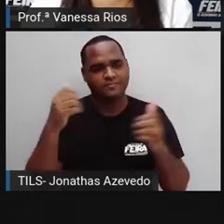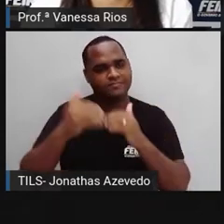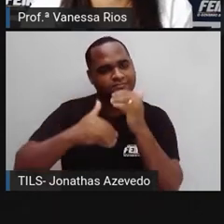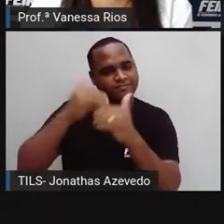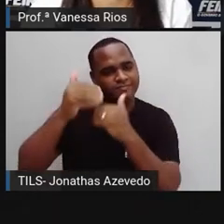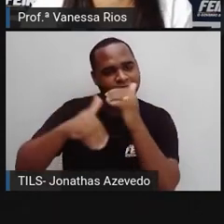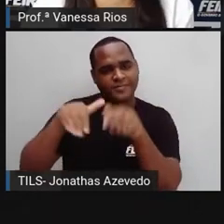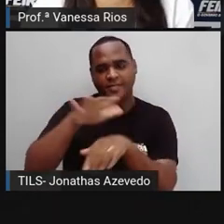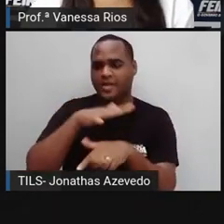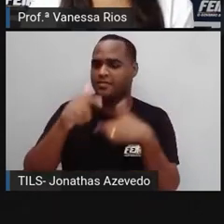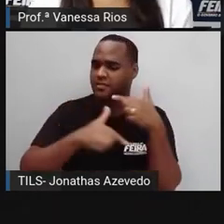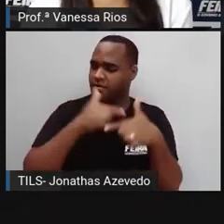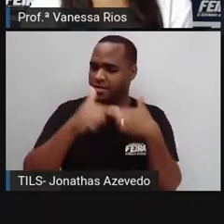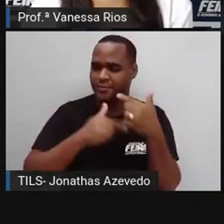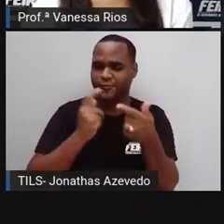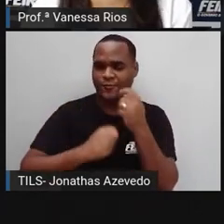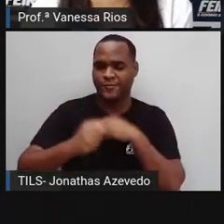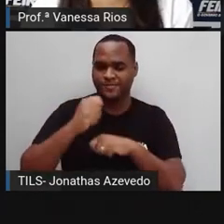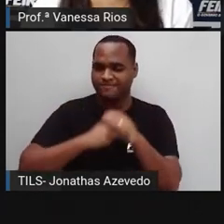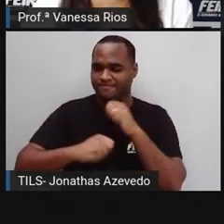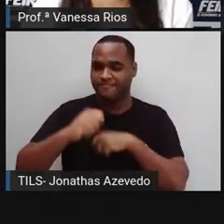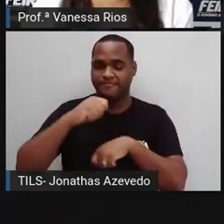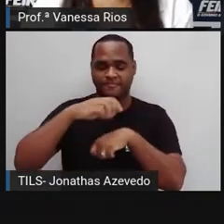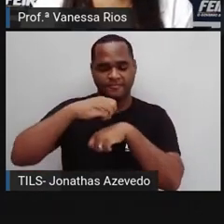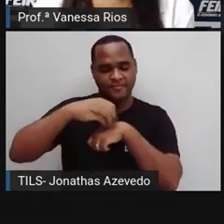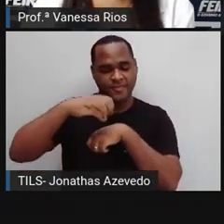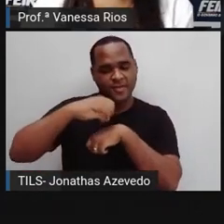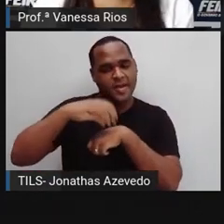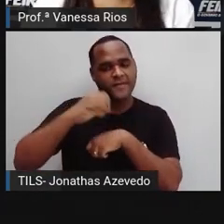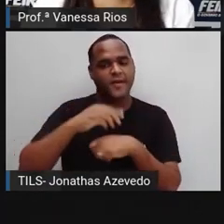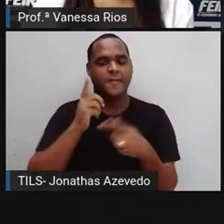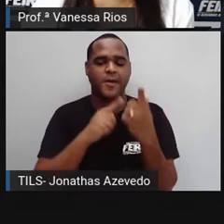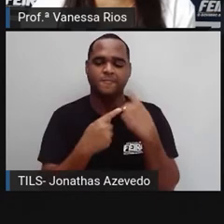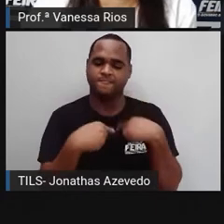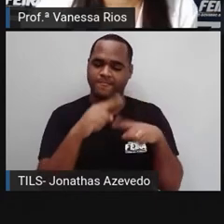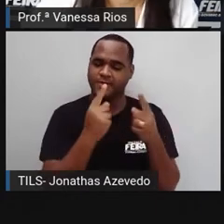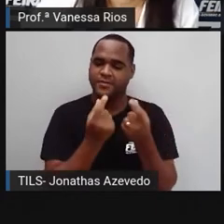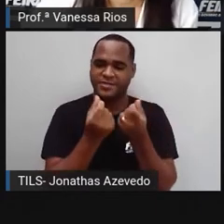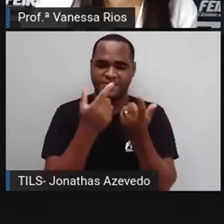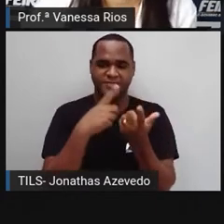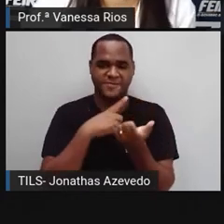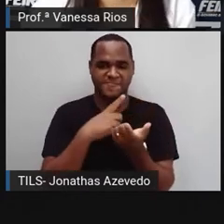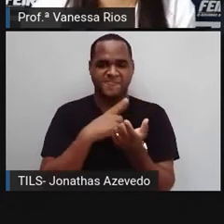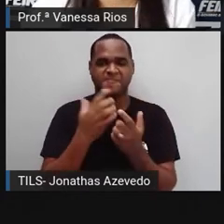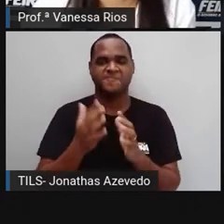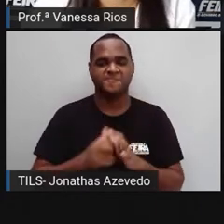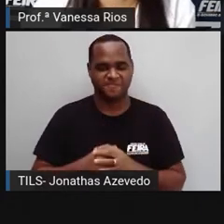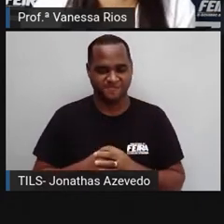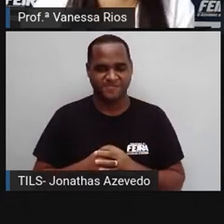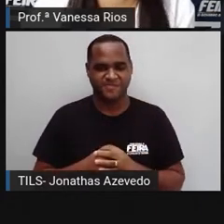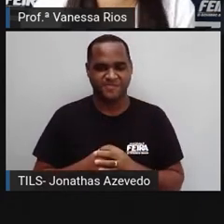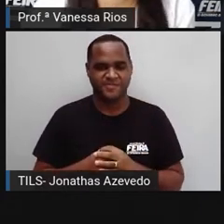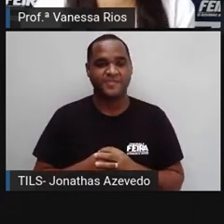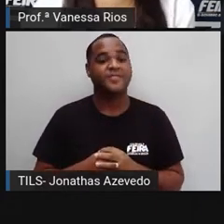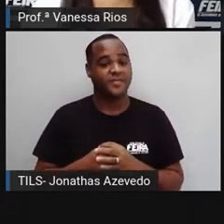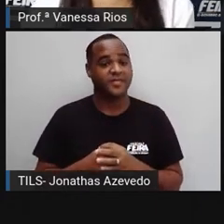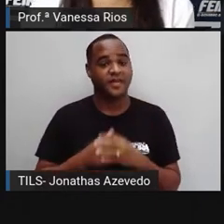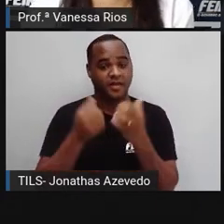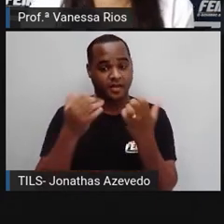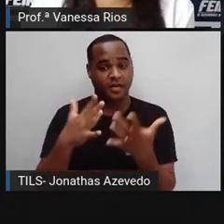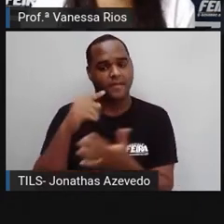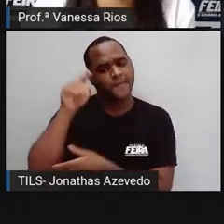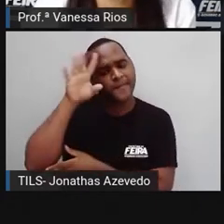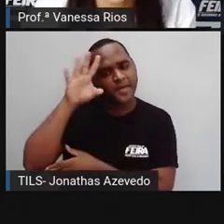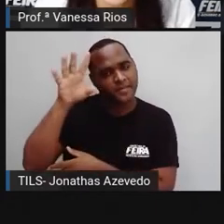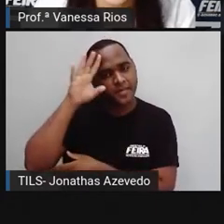econômicas, né? Que trazem aí grande ganho financeiro. E aí, bem interessante a gente observar que Davi Braga